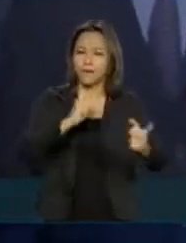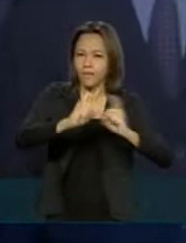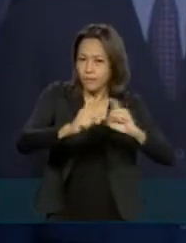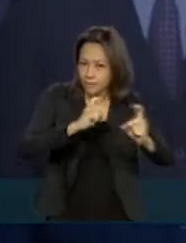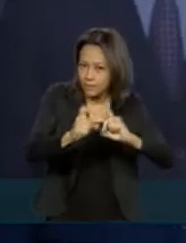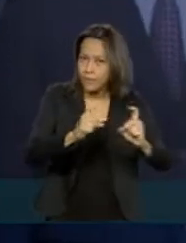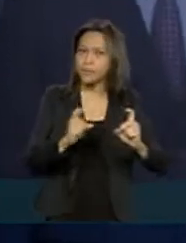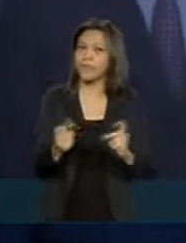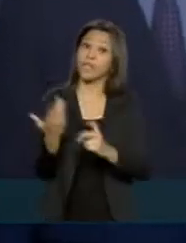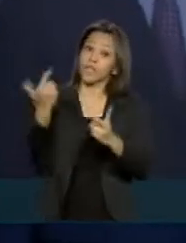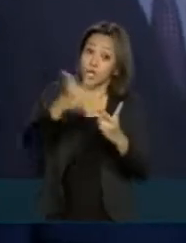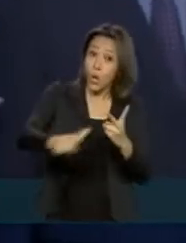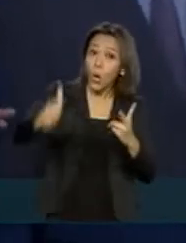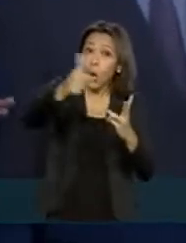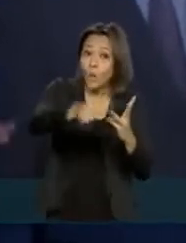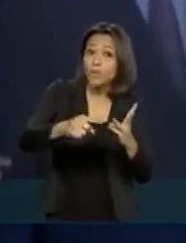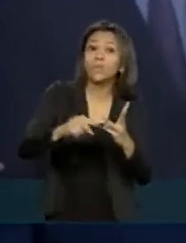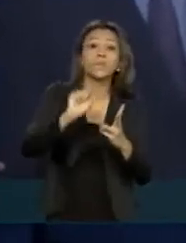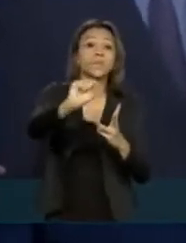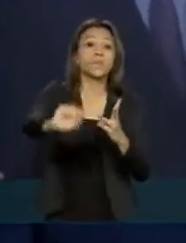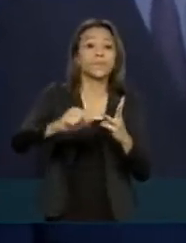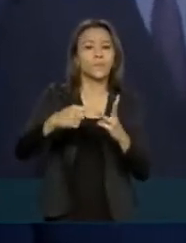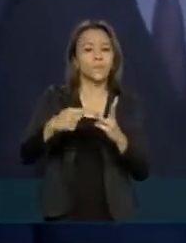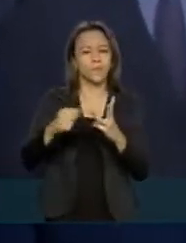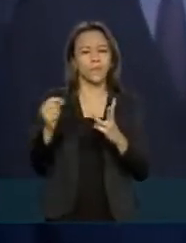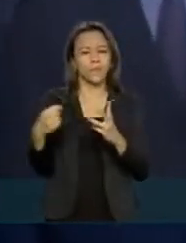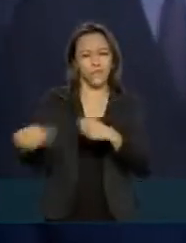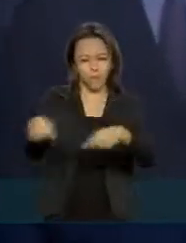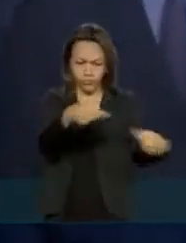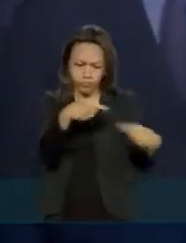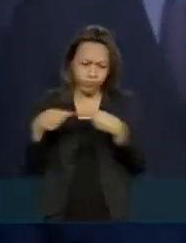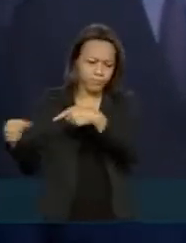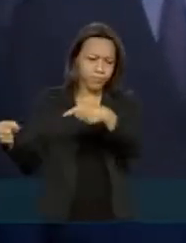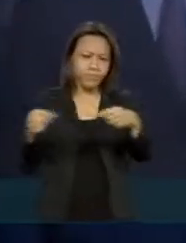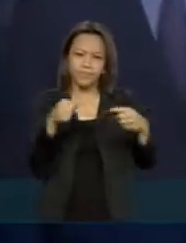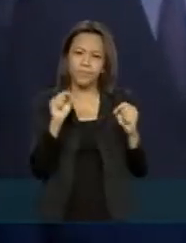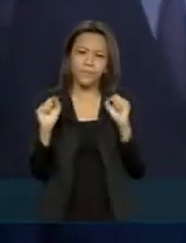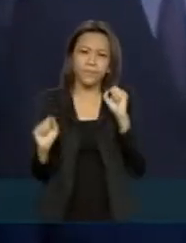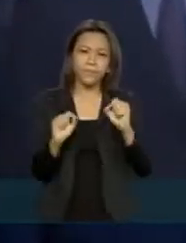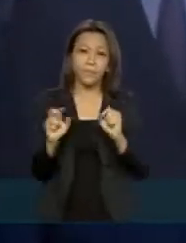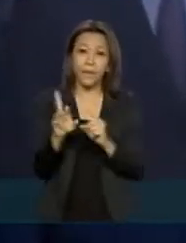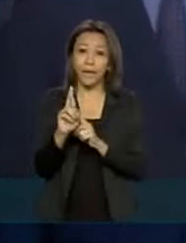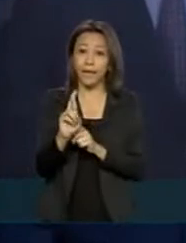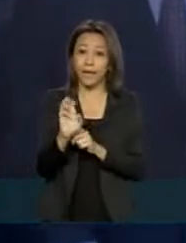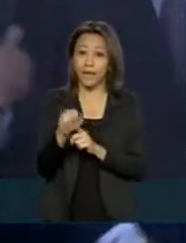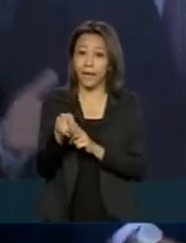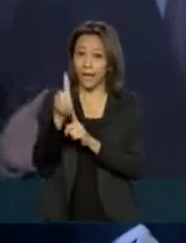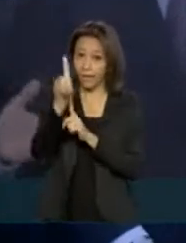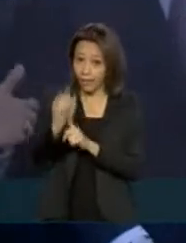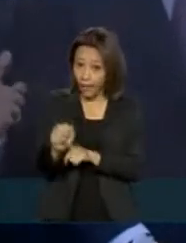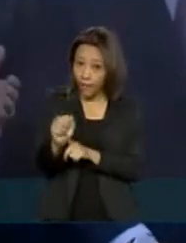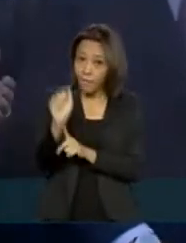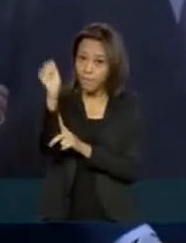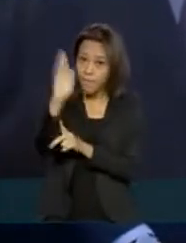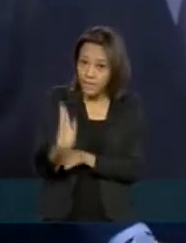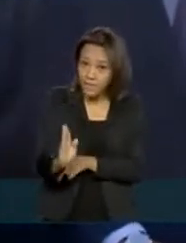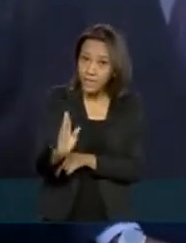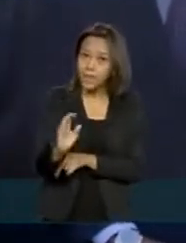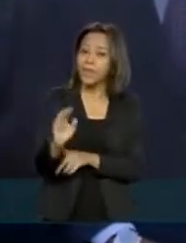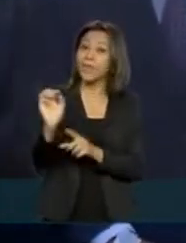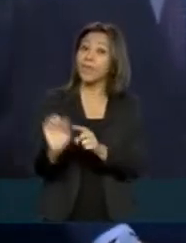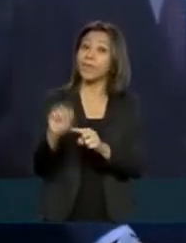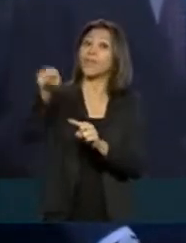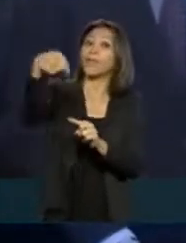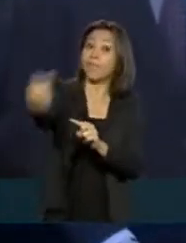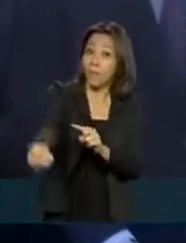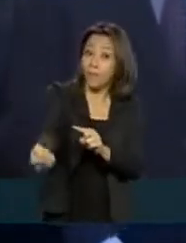importantes reformas, como a discussão do Renda Brasil, que vem após o auxílio emergencial,